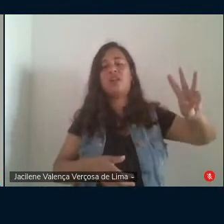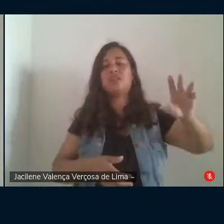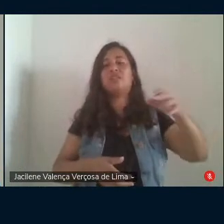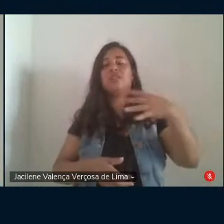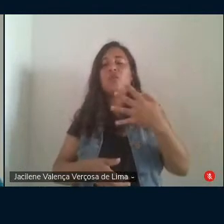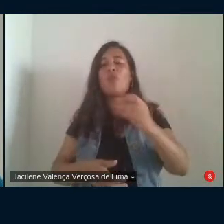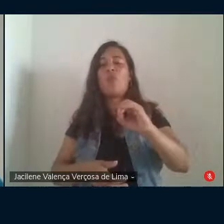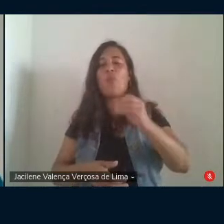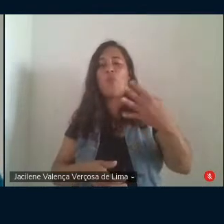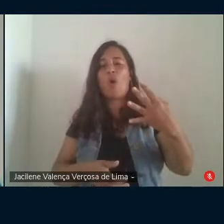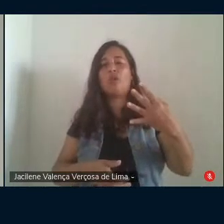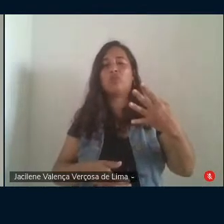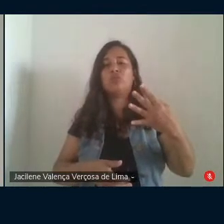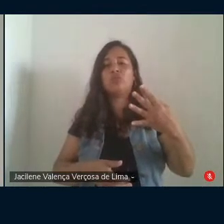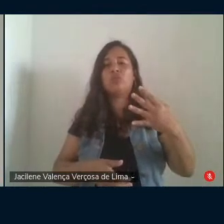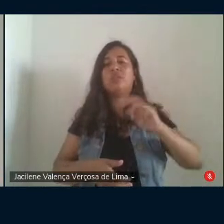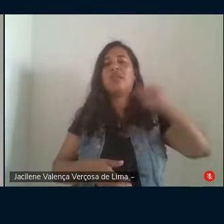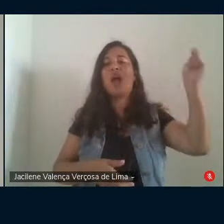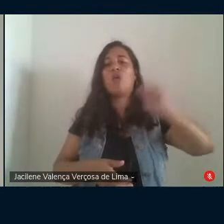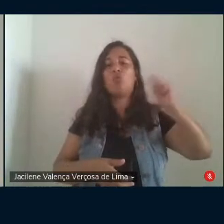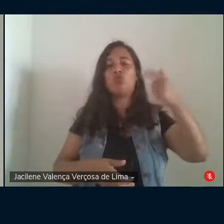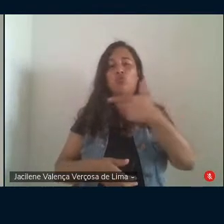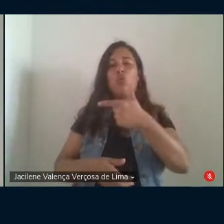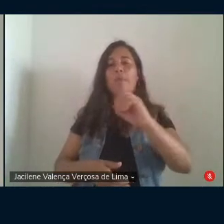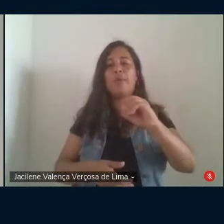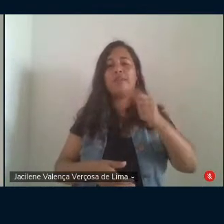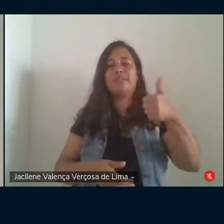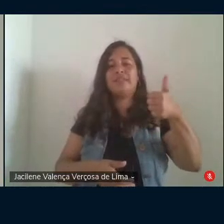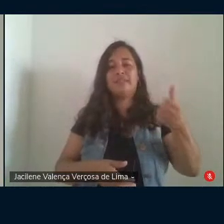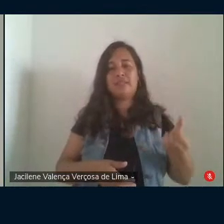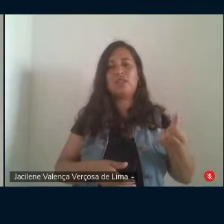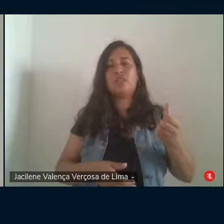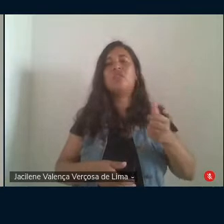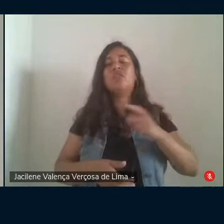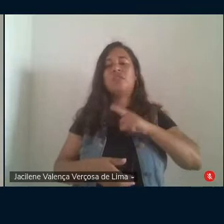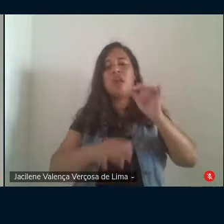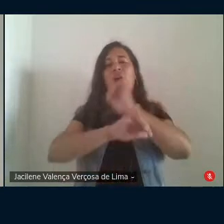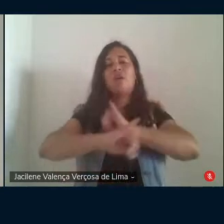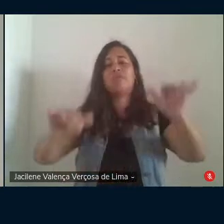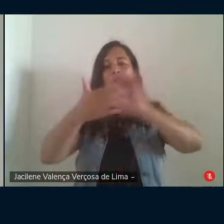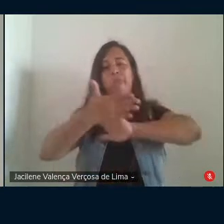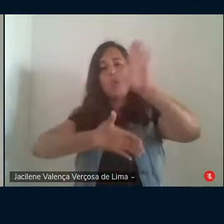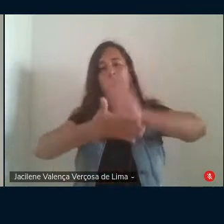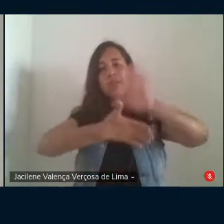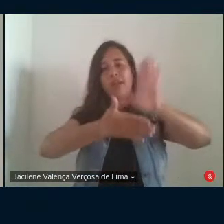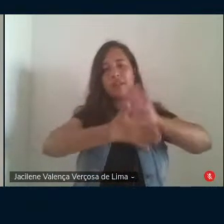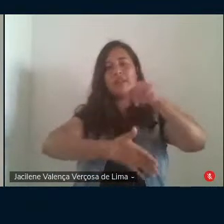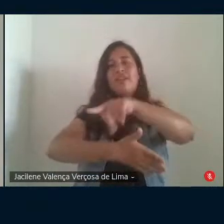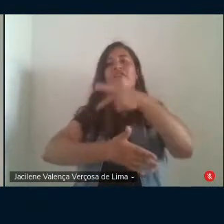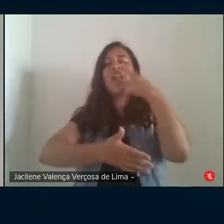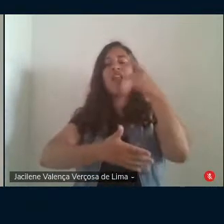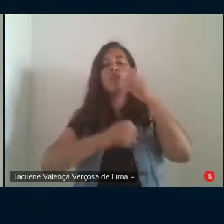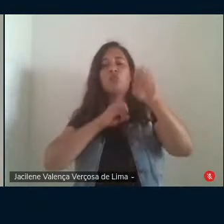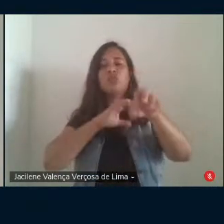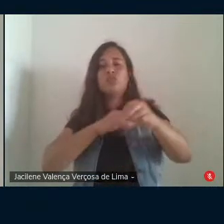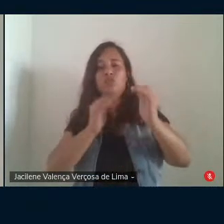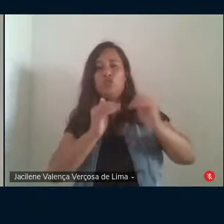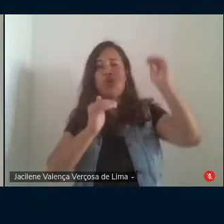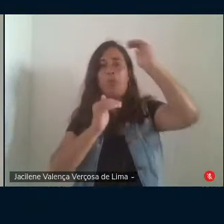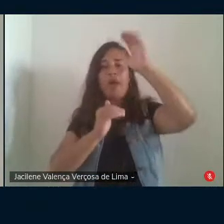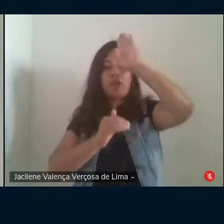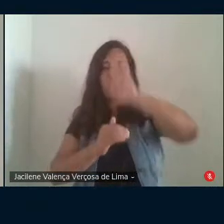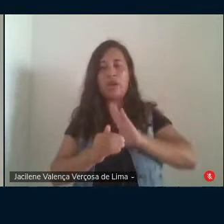agosto de 2016 dias após a matéria do jornal o Globo ser publicada esta que questionava o ensino superior gratuito